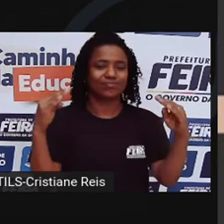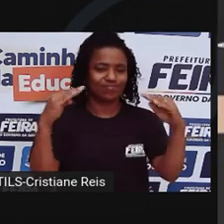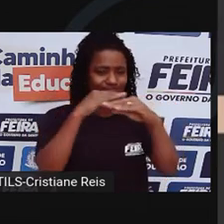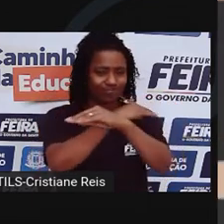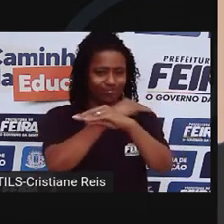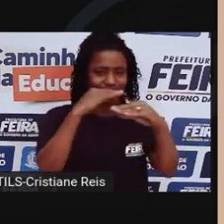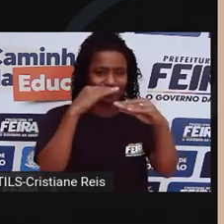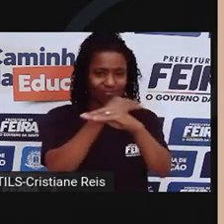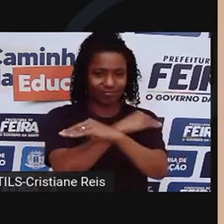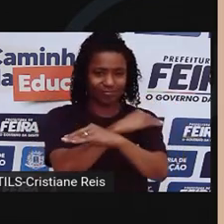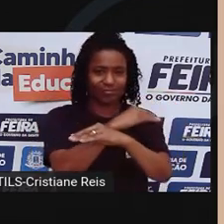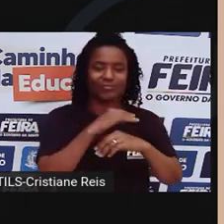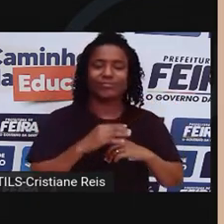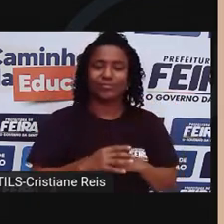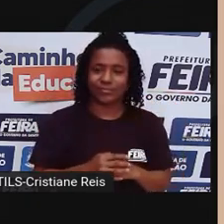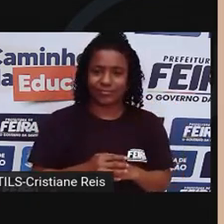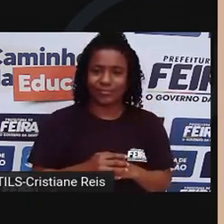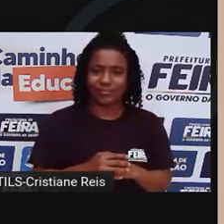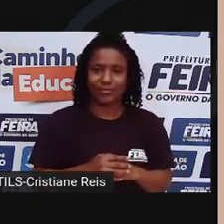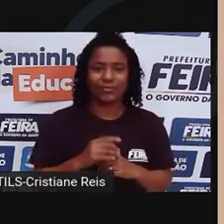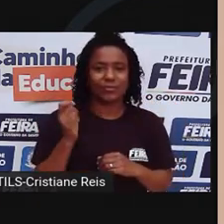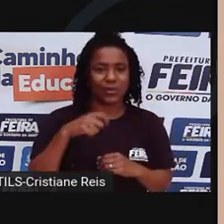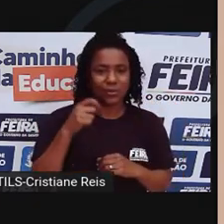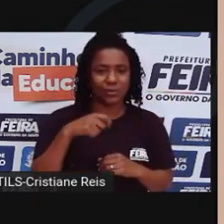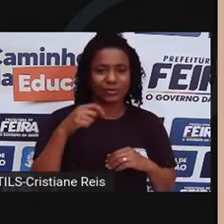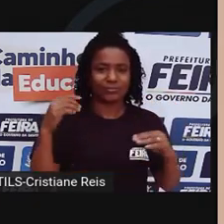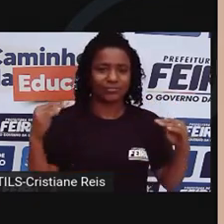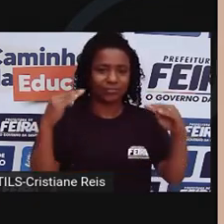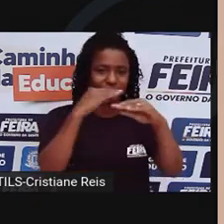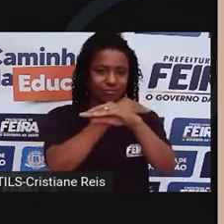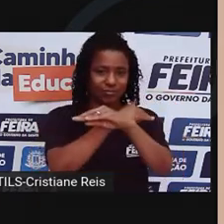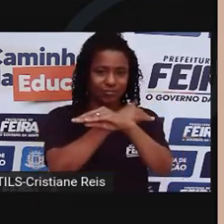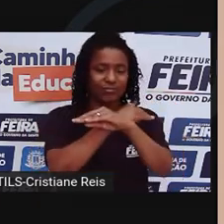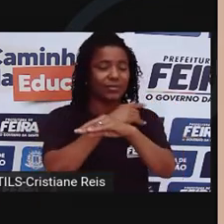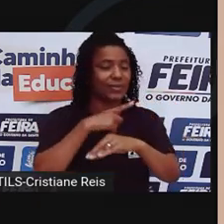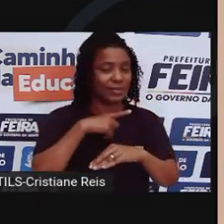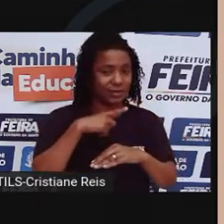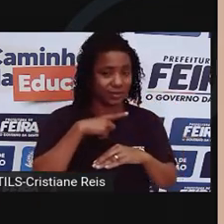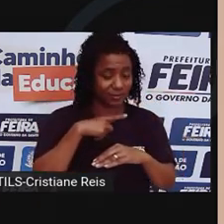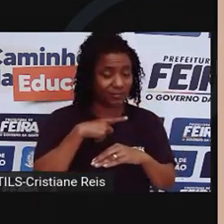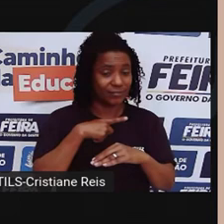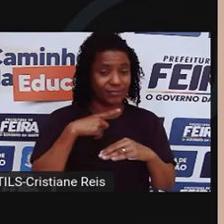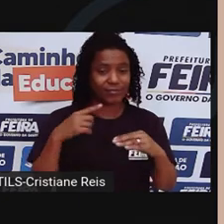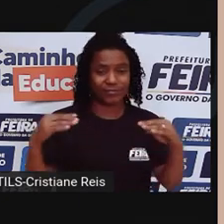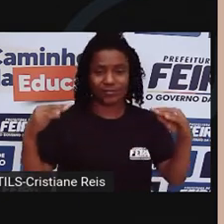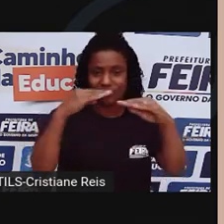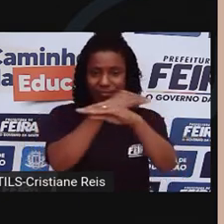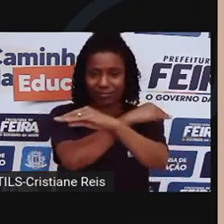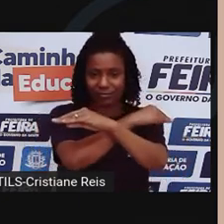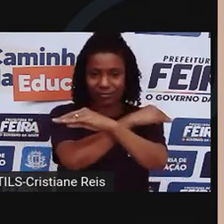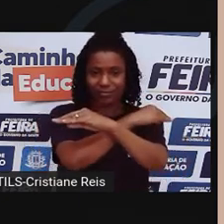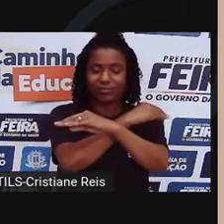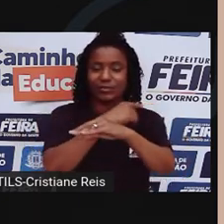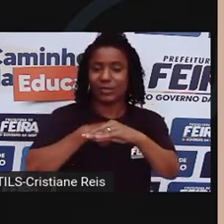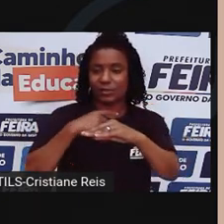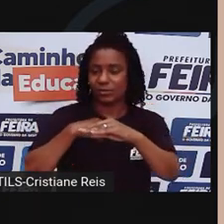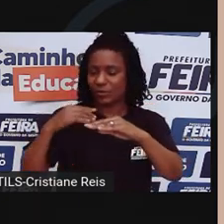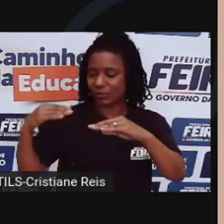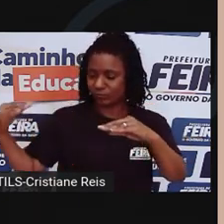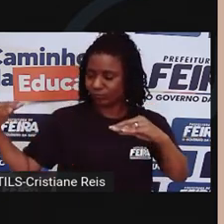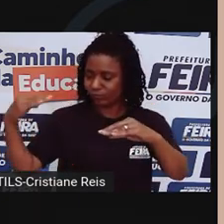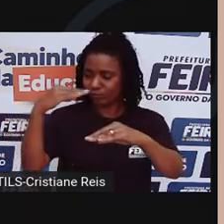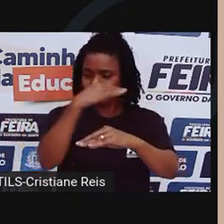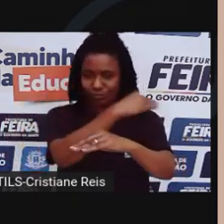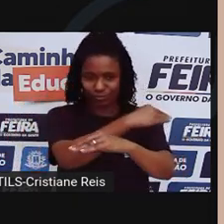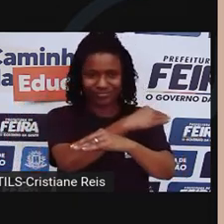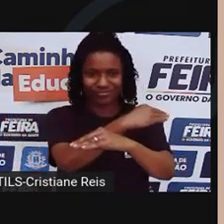a pista pode ser em mão dupla, ou seja, duas direções. Na pista da direita, os veículos vão